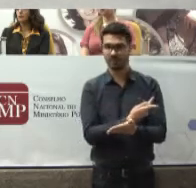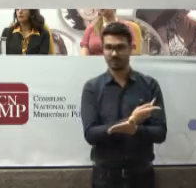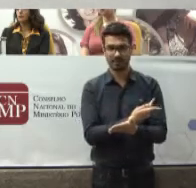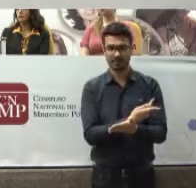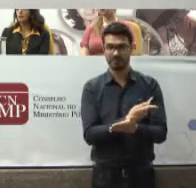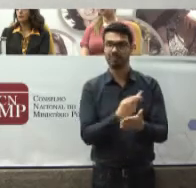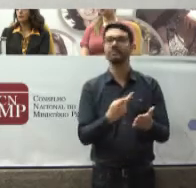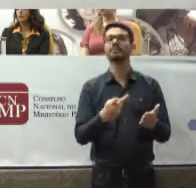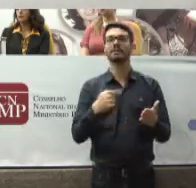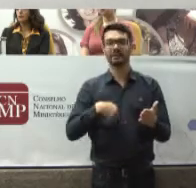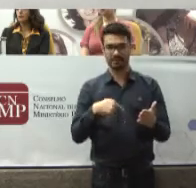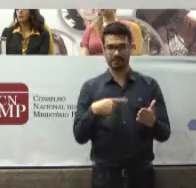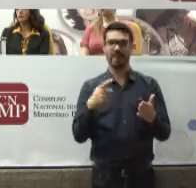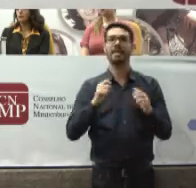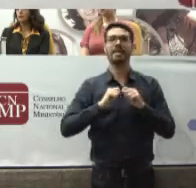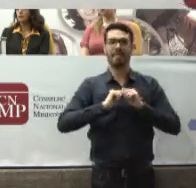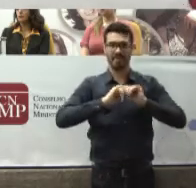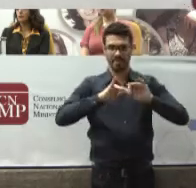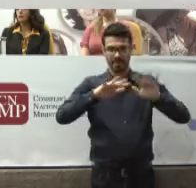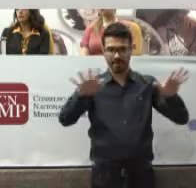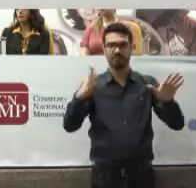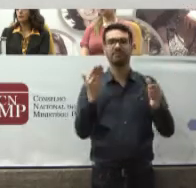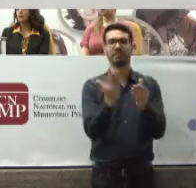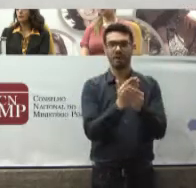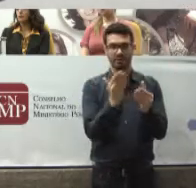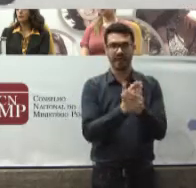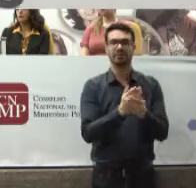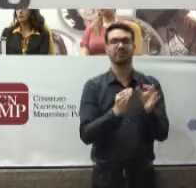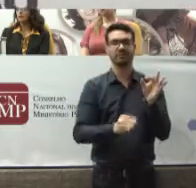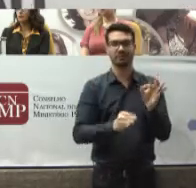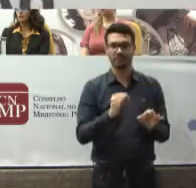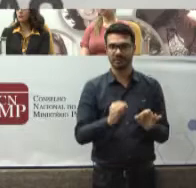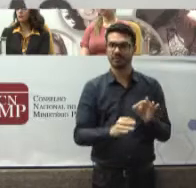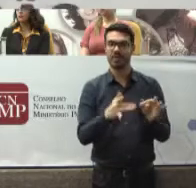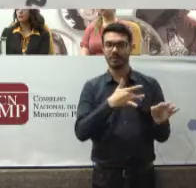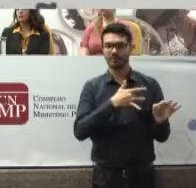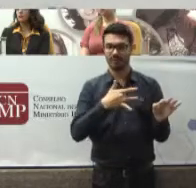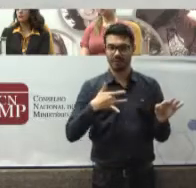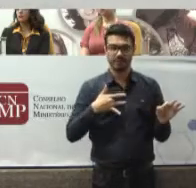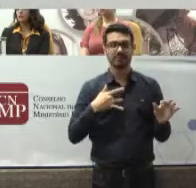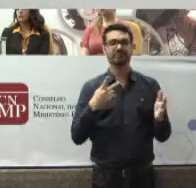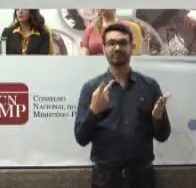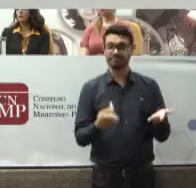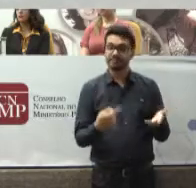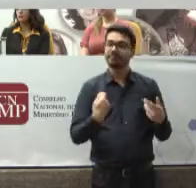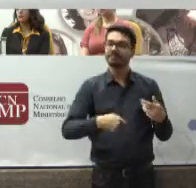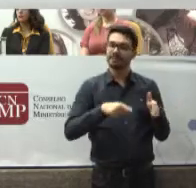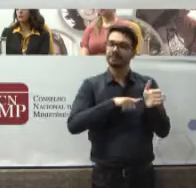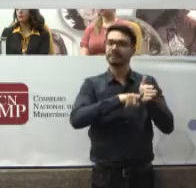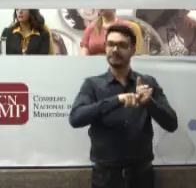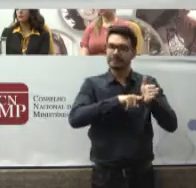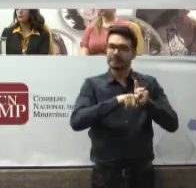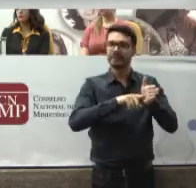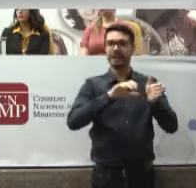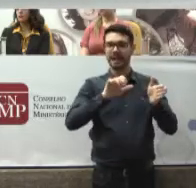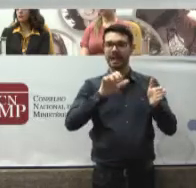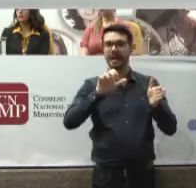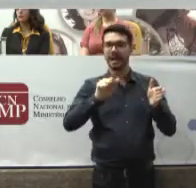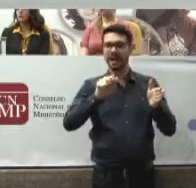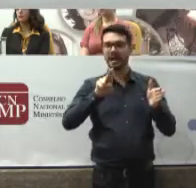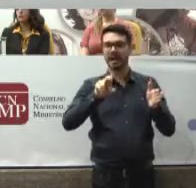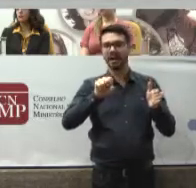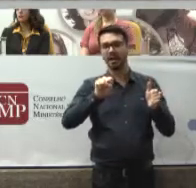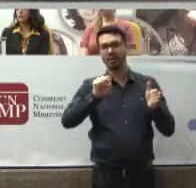fenômeno da judicialização Por isso precisa ser examinado em relação às suas causas Aos problemas